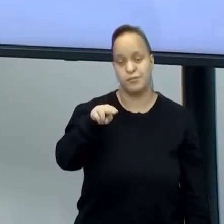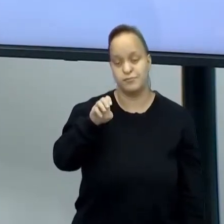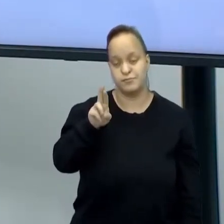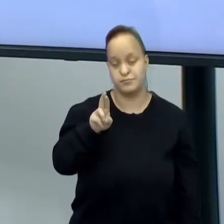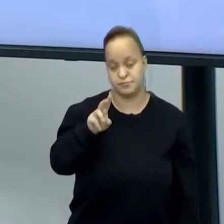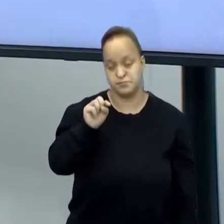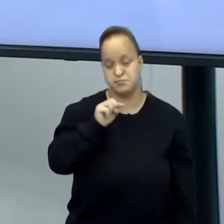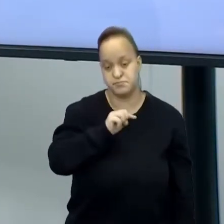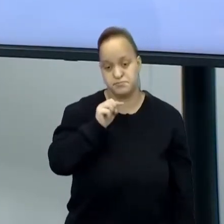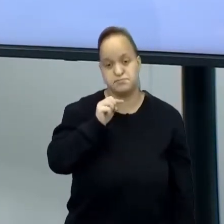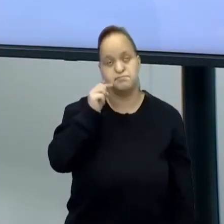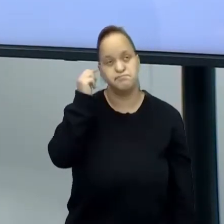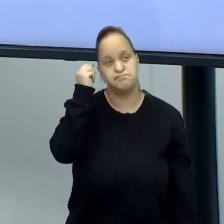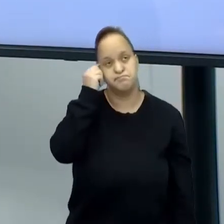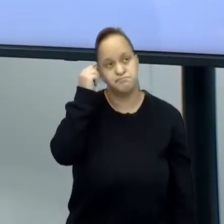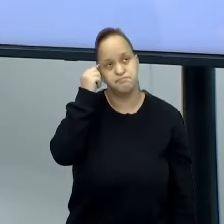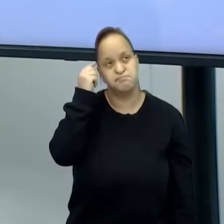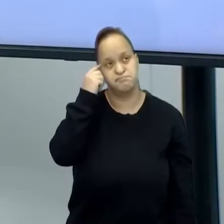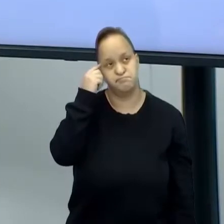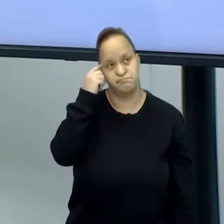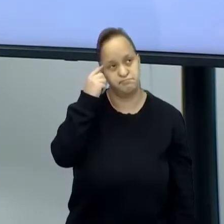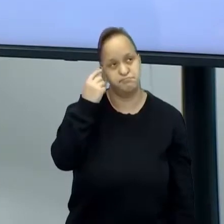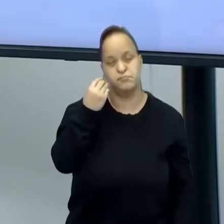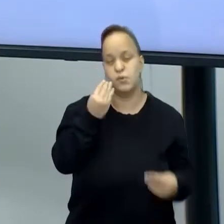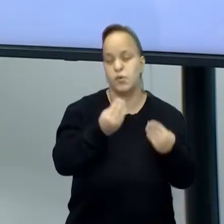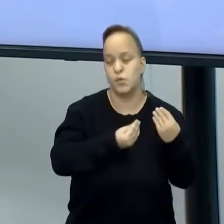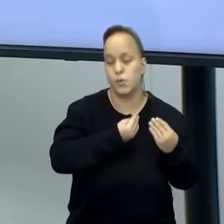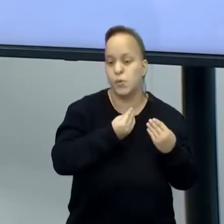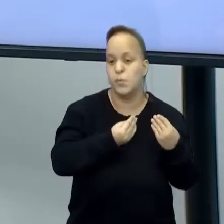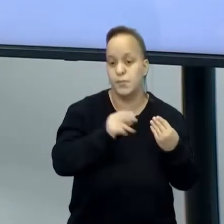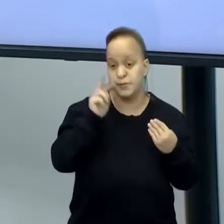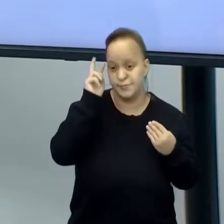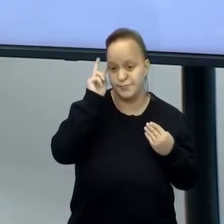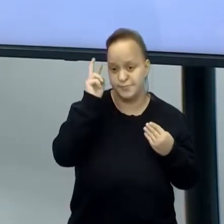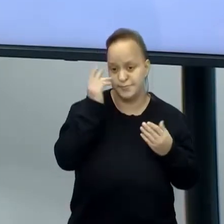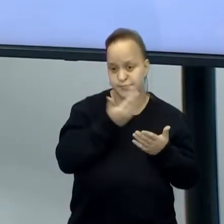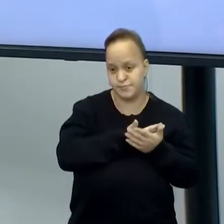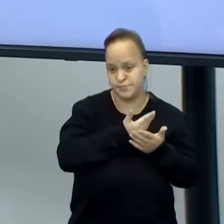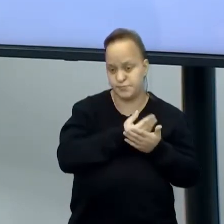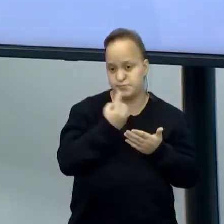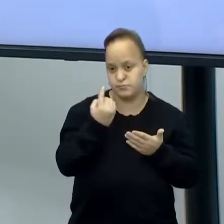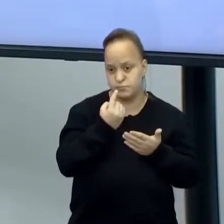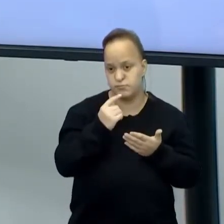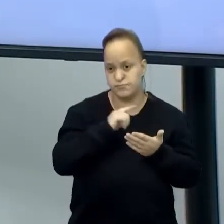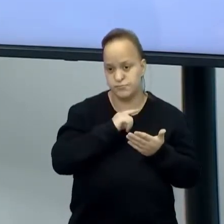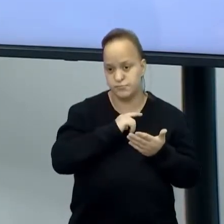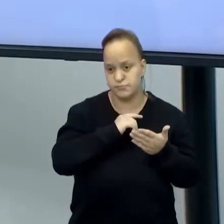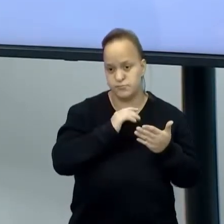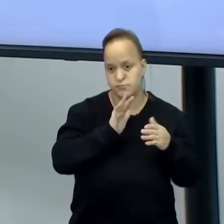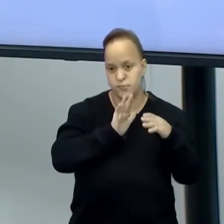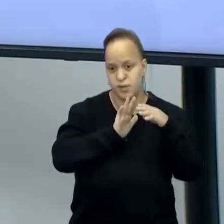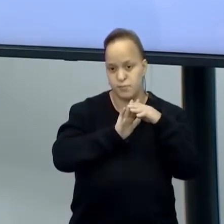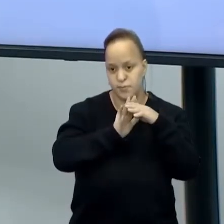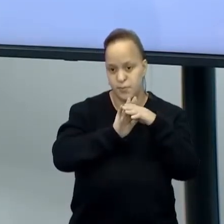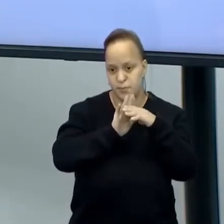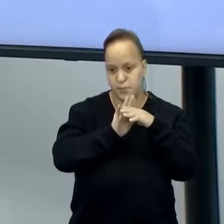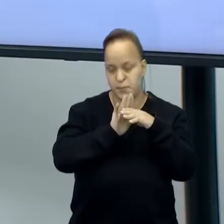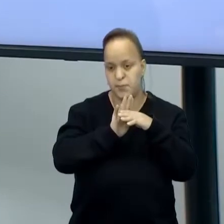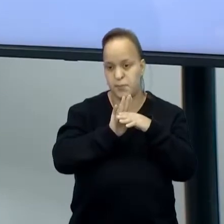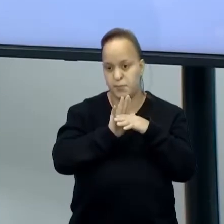atividade 2. Sobre design, que a gente tinha algumas etapas ali. Algumas questões que envolvem.